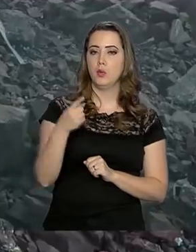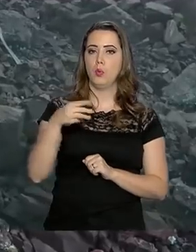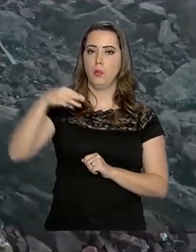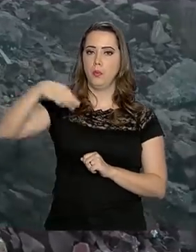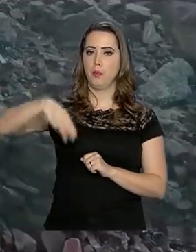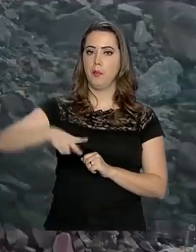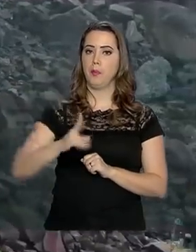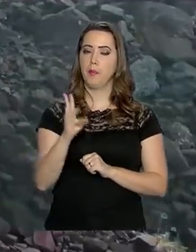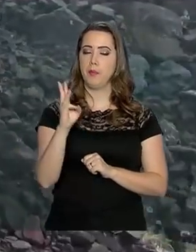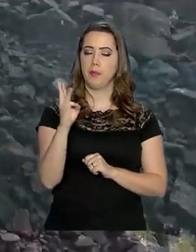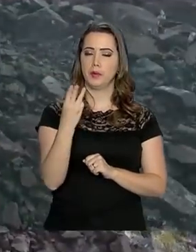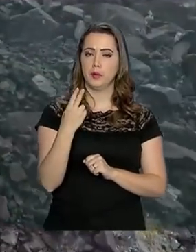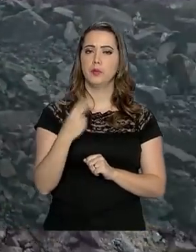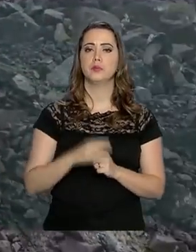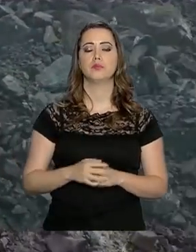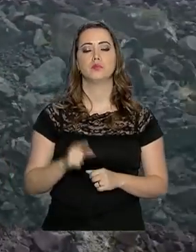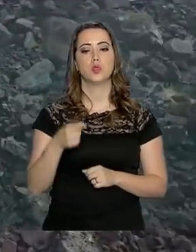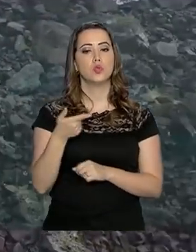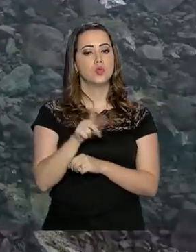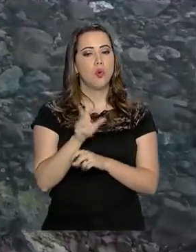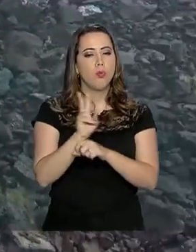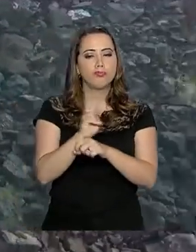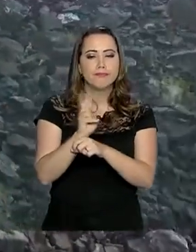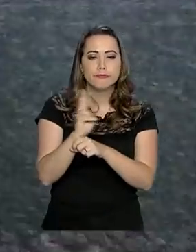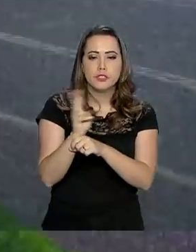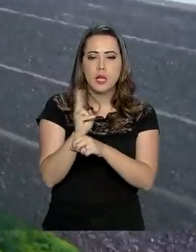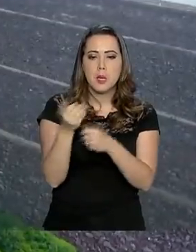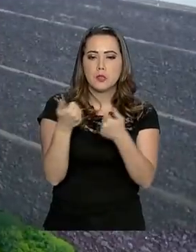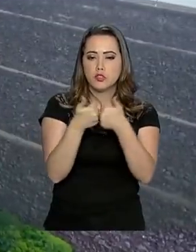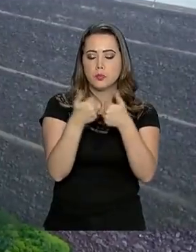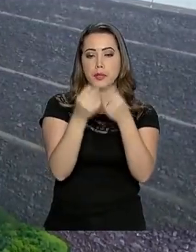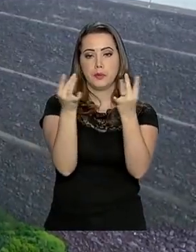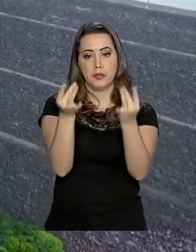Os fiscais, novamente, vêm de perto a estrutura.